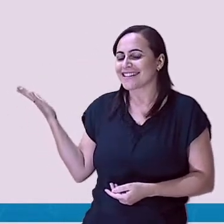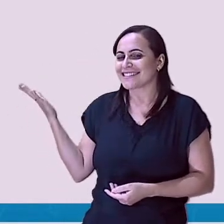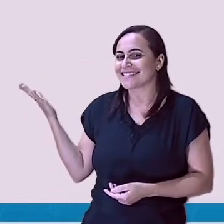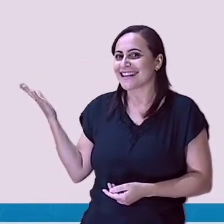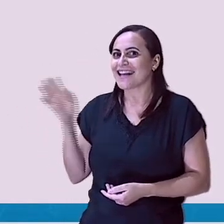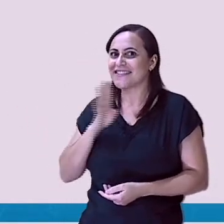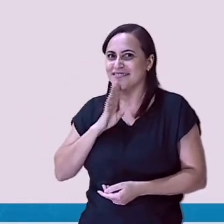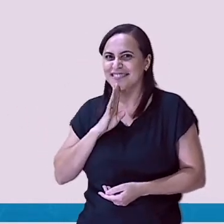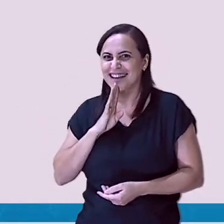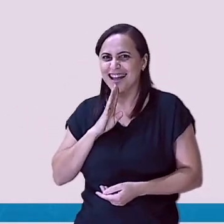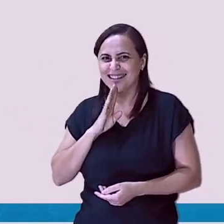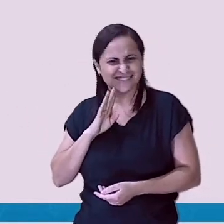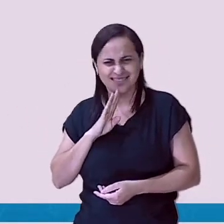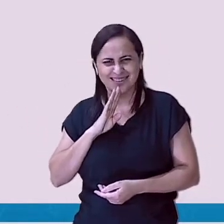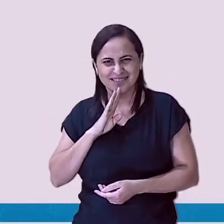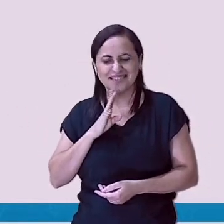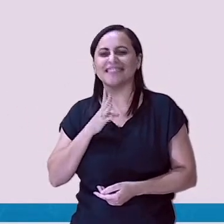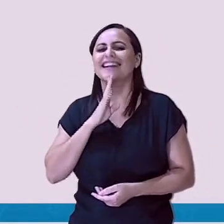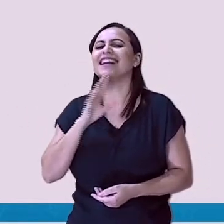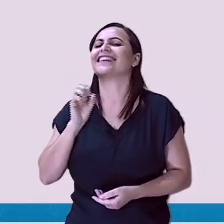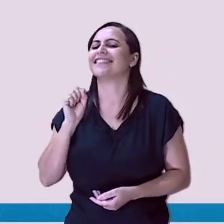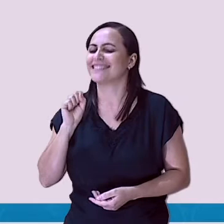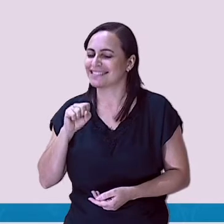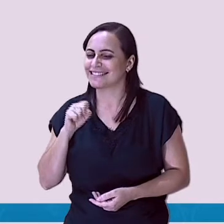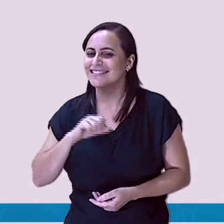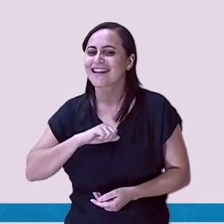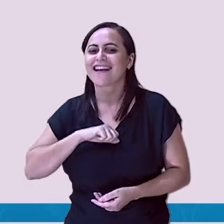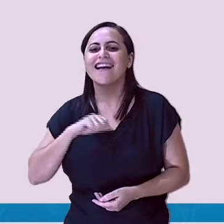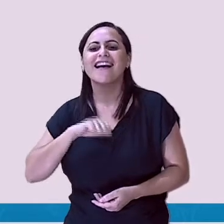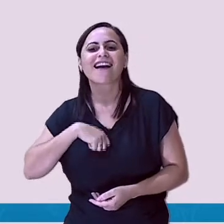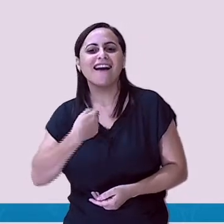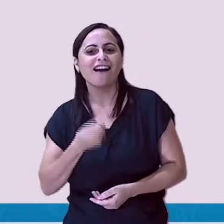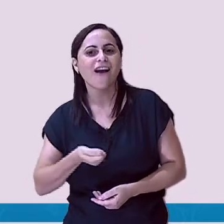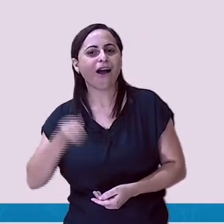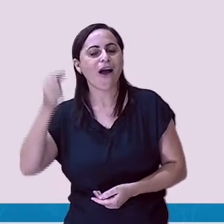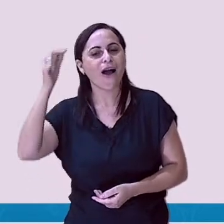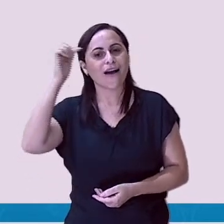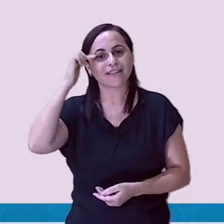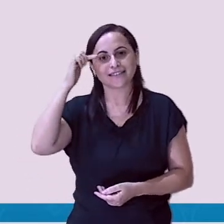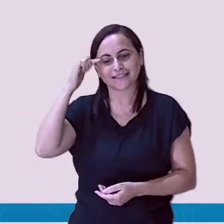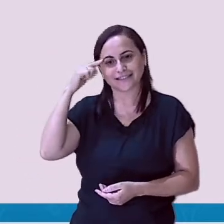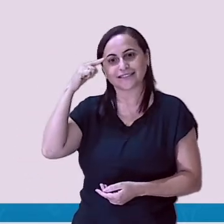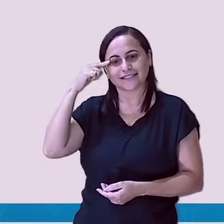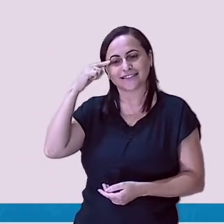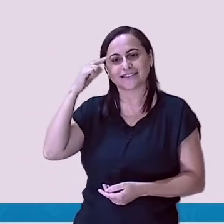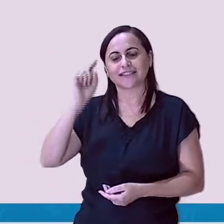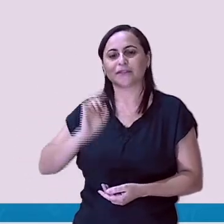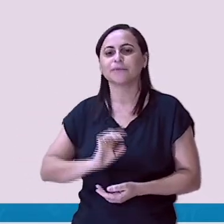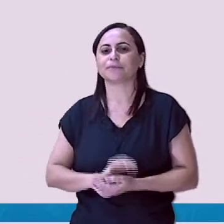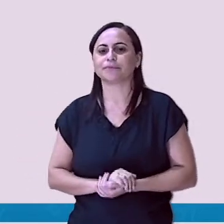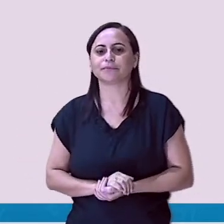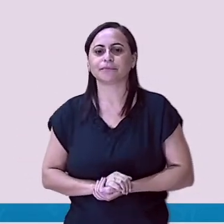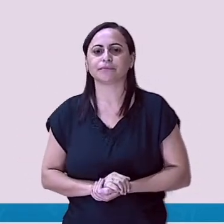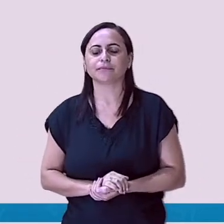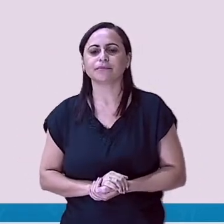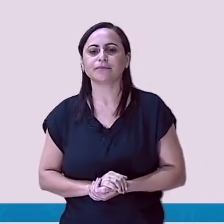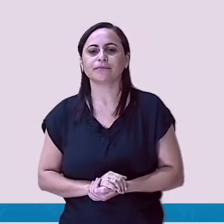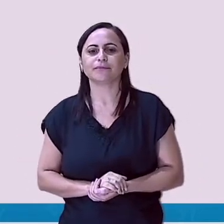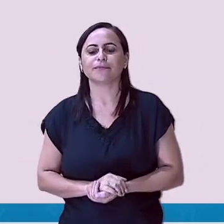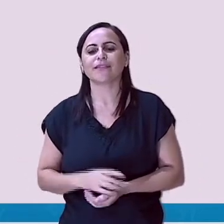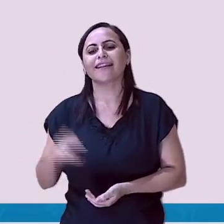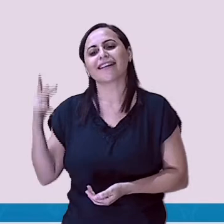Conhecem? Sim, a professora Luciene também faz parte. da plataforma e